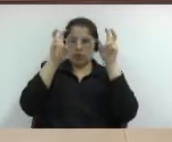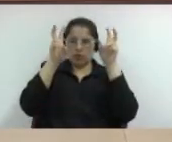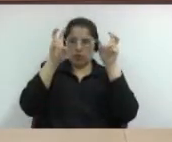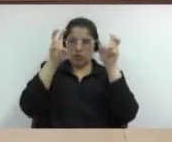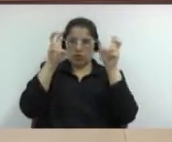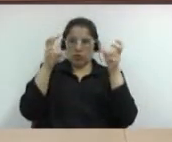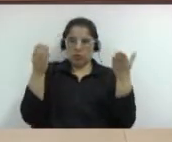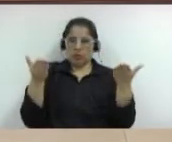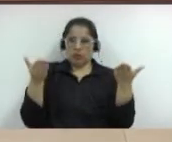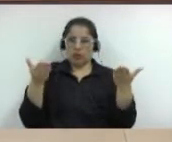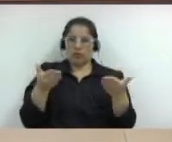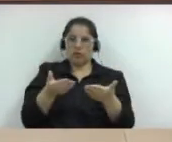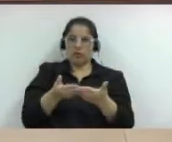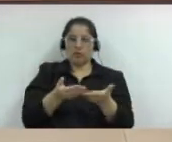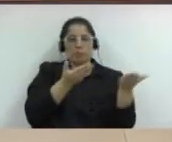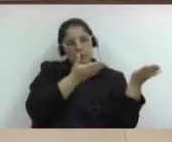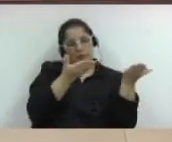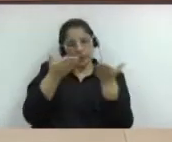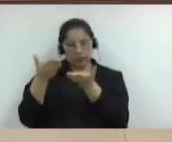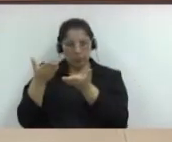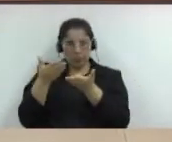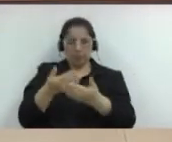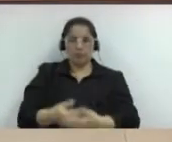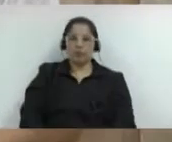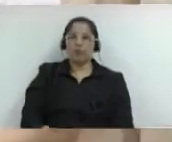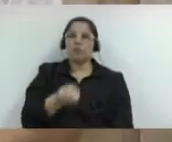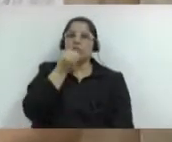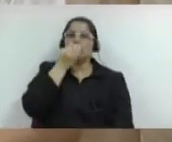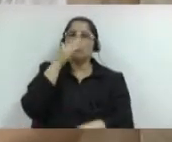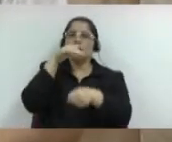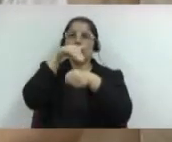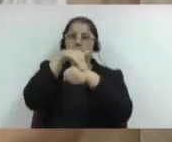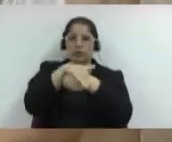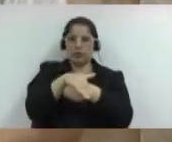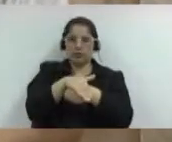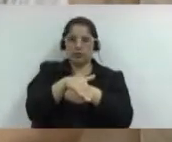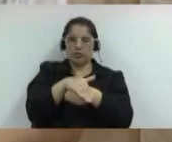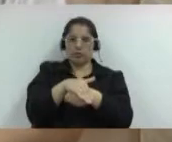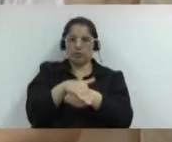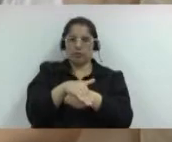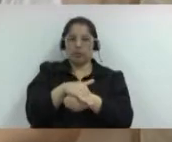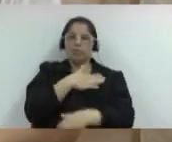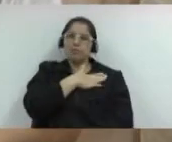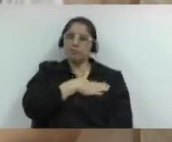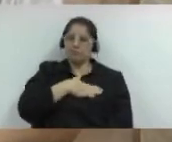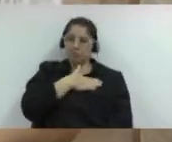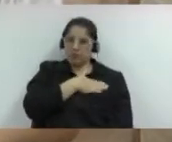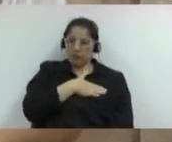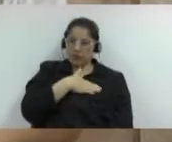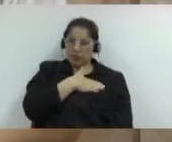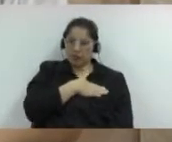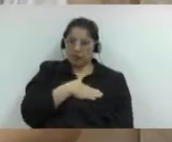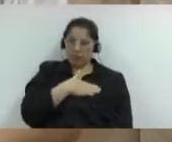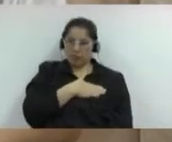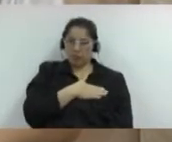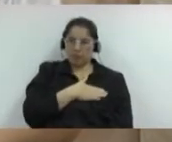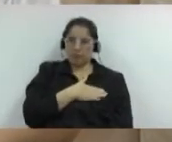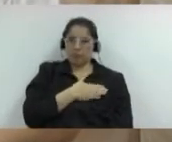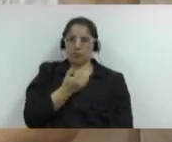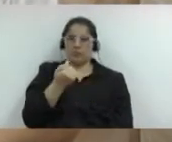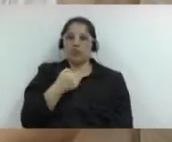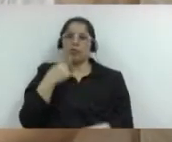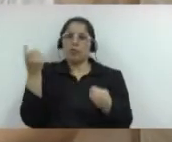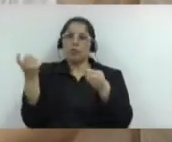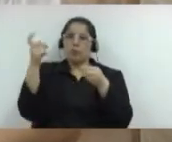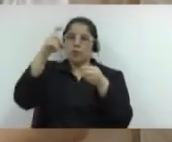traz a esta casa. Seja bem-vinda. Boa noite. Com enorme satisfação que eu retorno